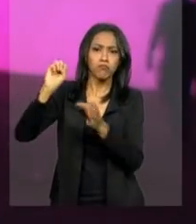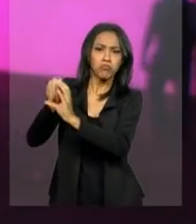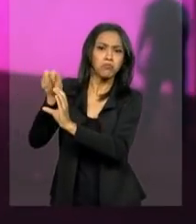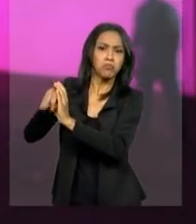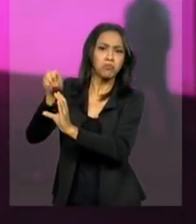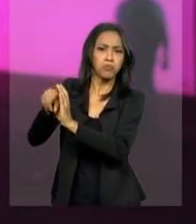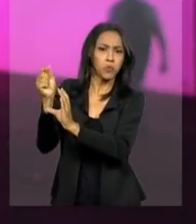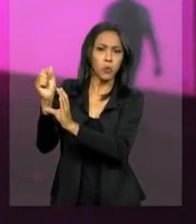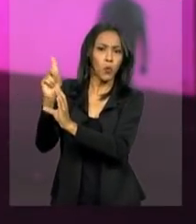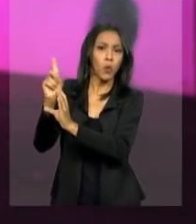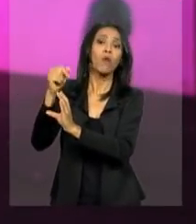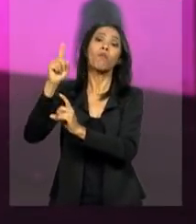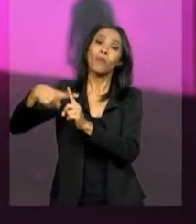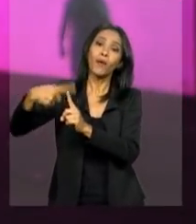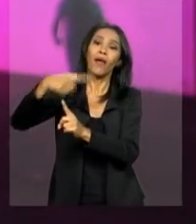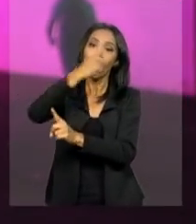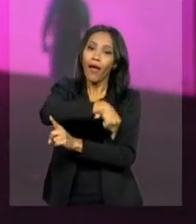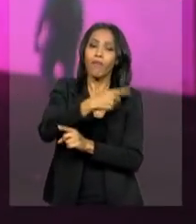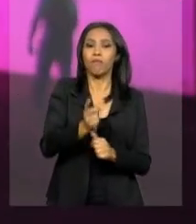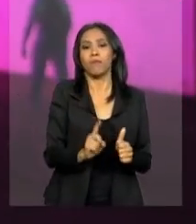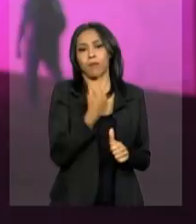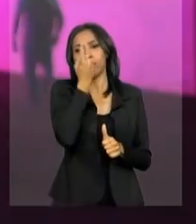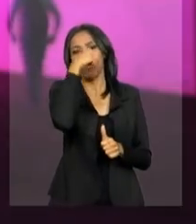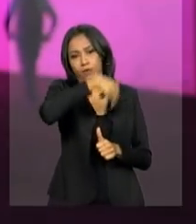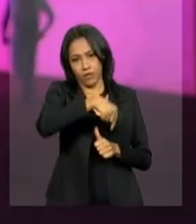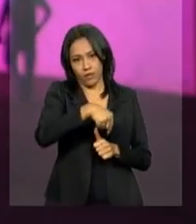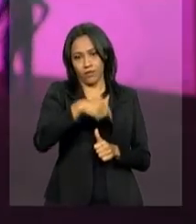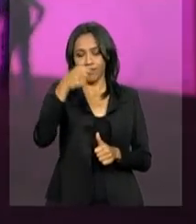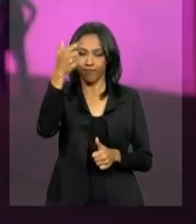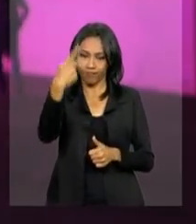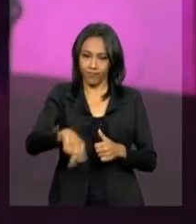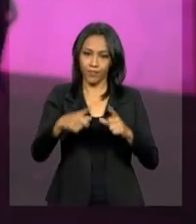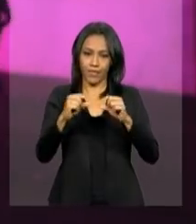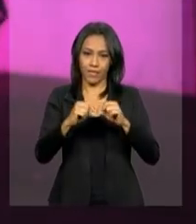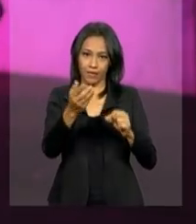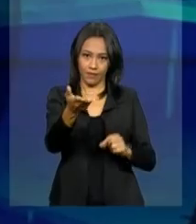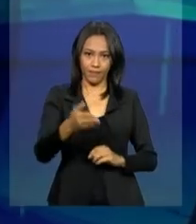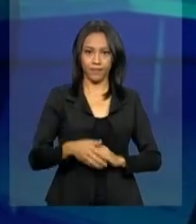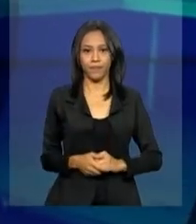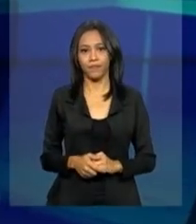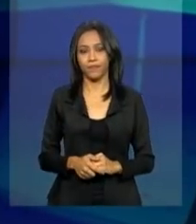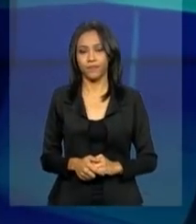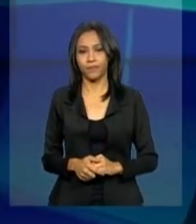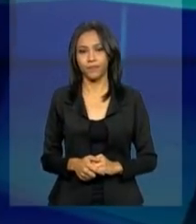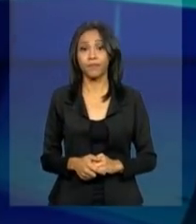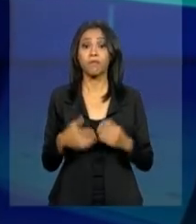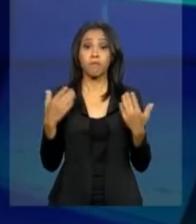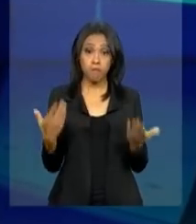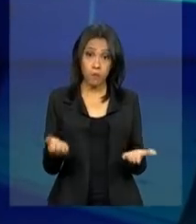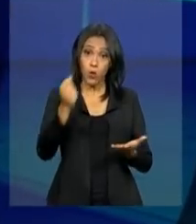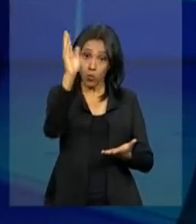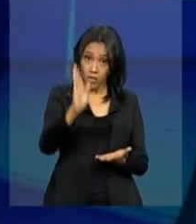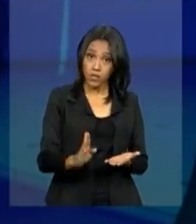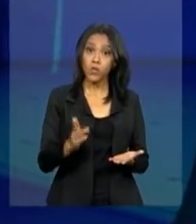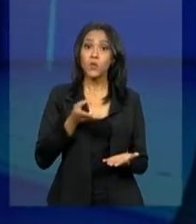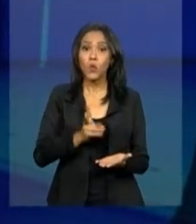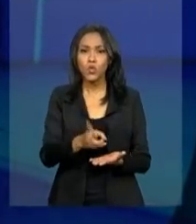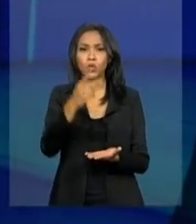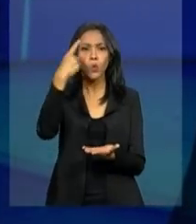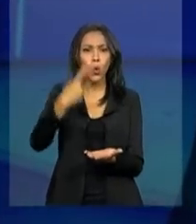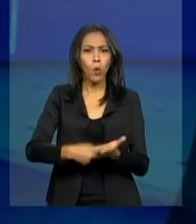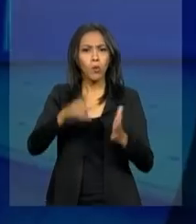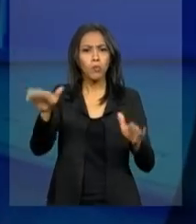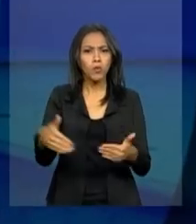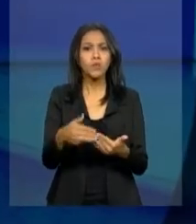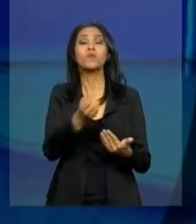vinculado à Previdência do país de origem. De Brasília, Pablo Mundin. O Brasil mantém acordos semelhantes com